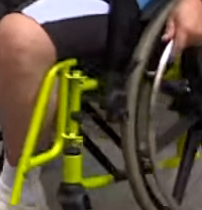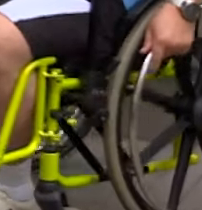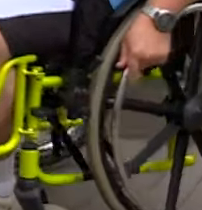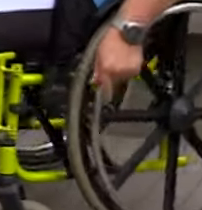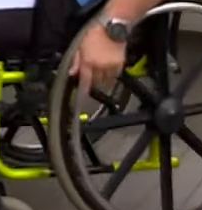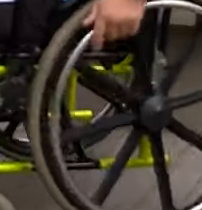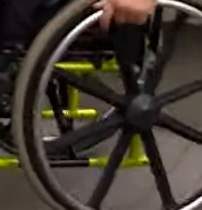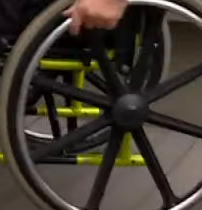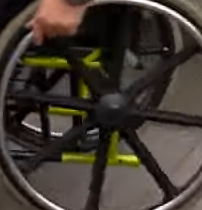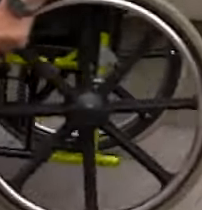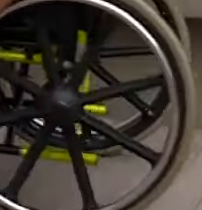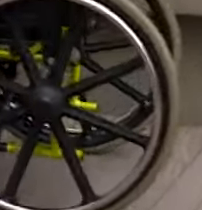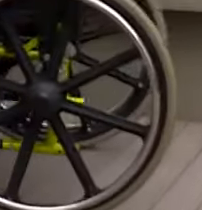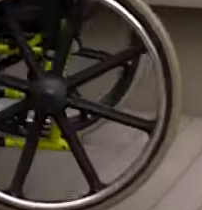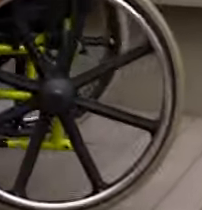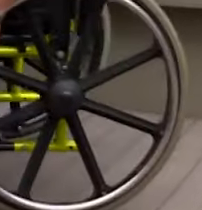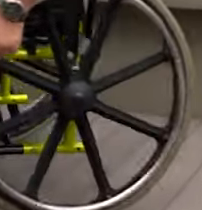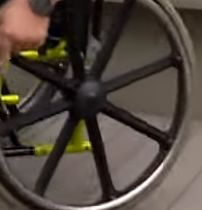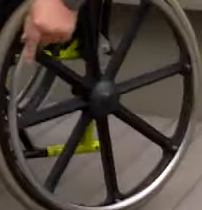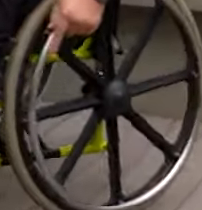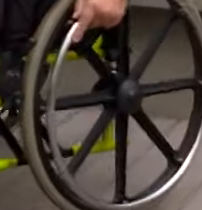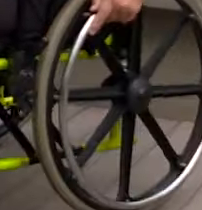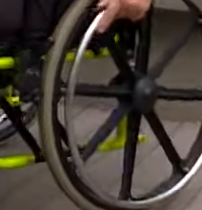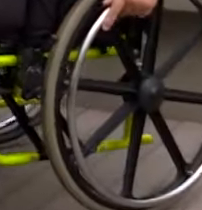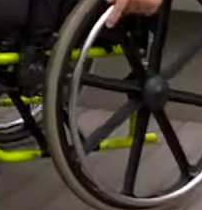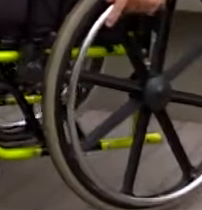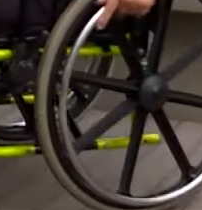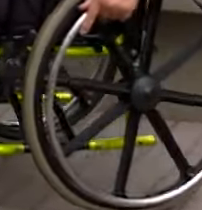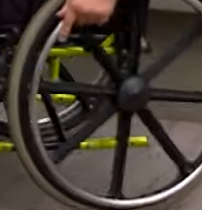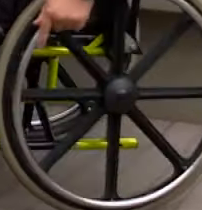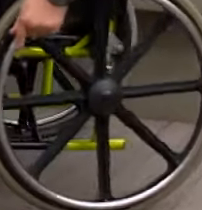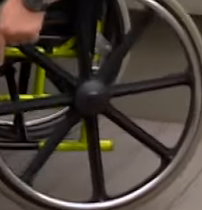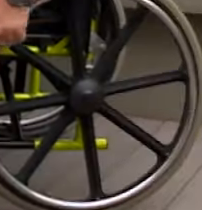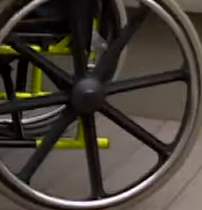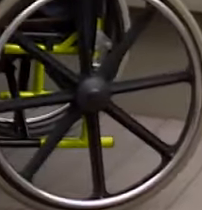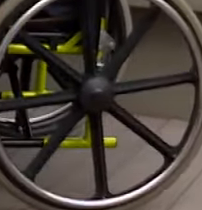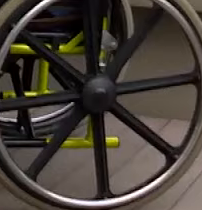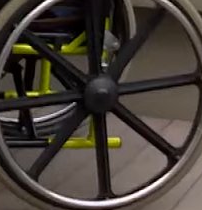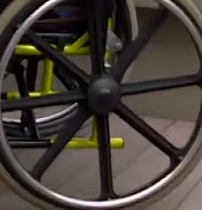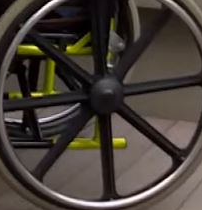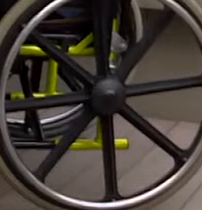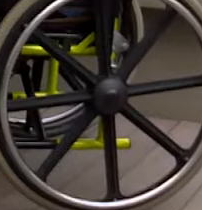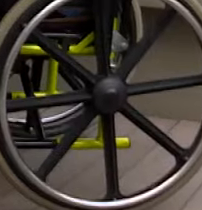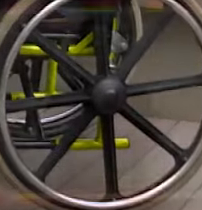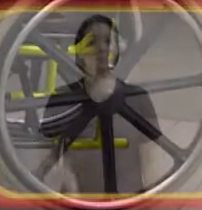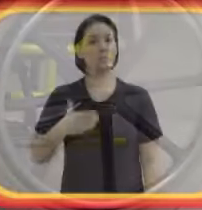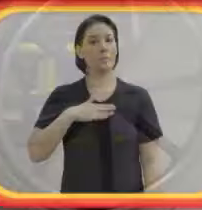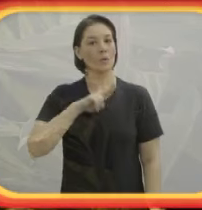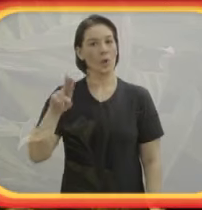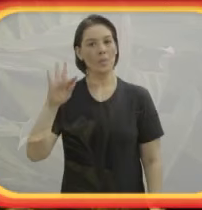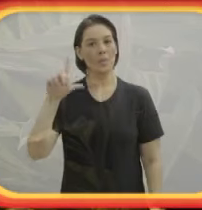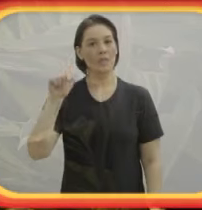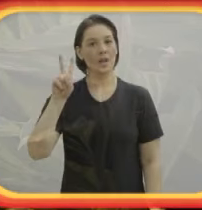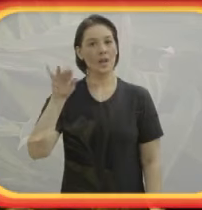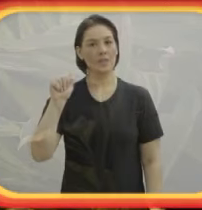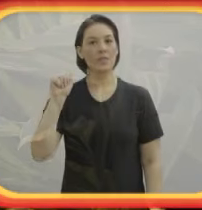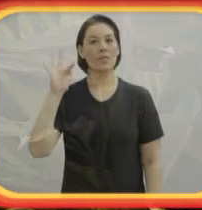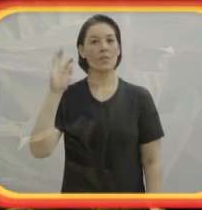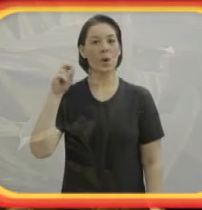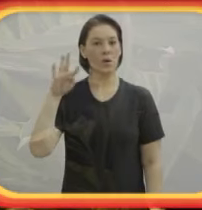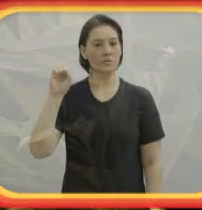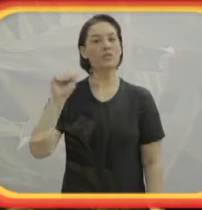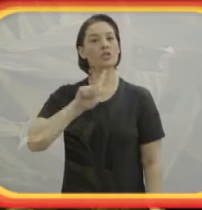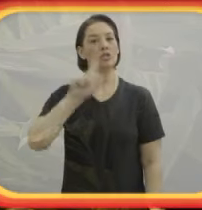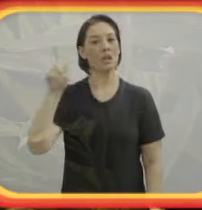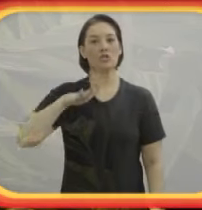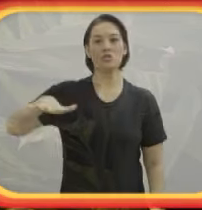Em uma área externa, duas mulheres sentadas próximas a um canteiro. Homem cadeirante em frente a elas. Meu nome é Flávia Fontes, gerente